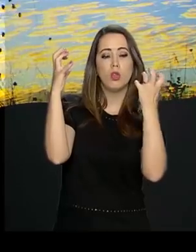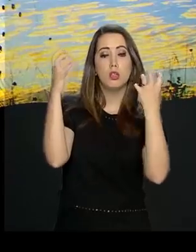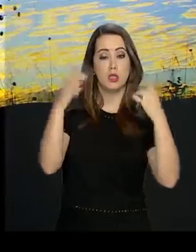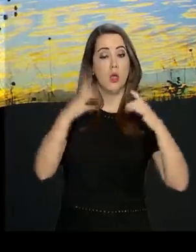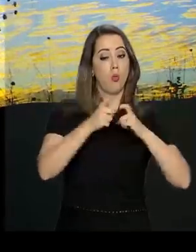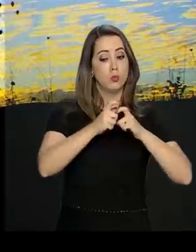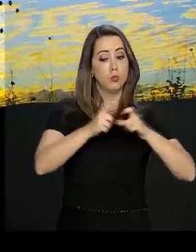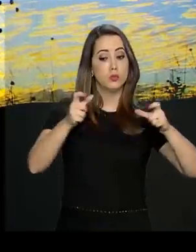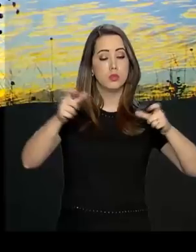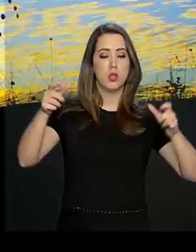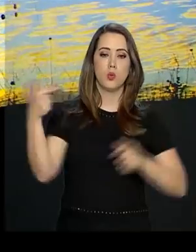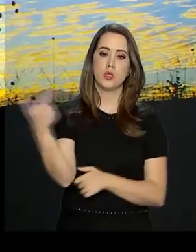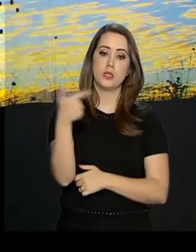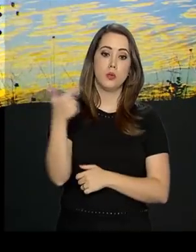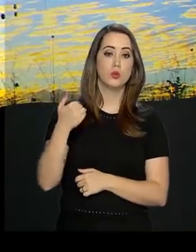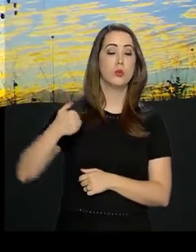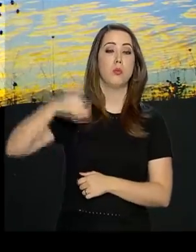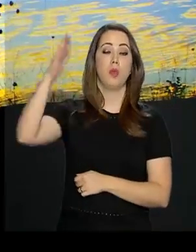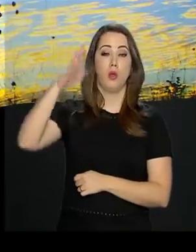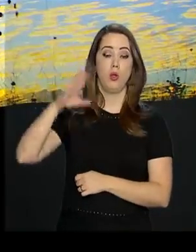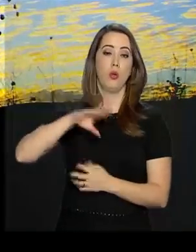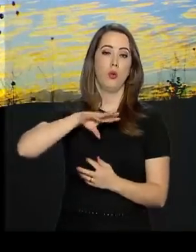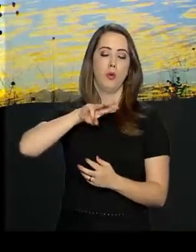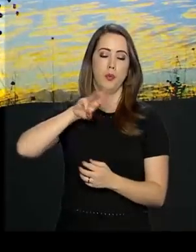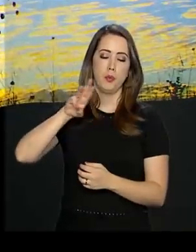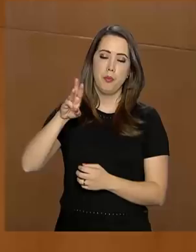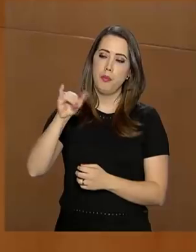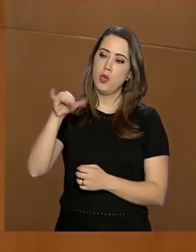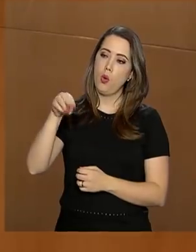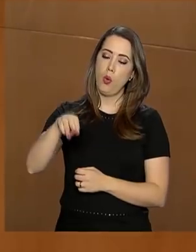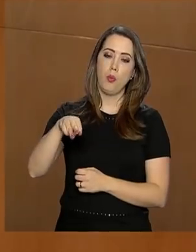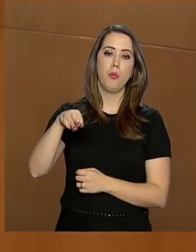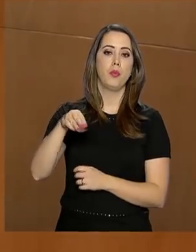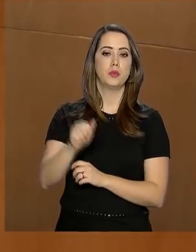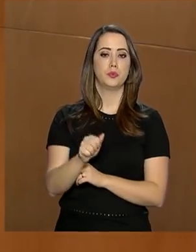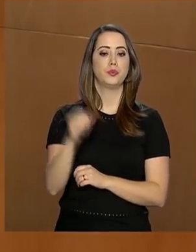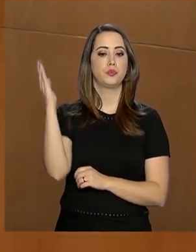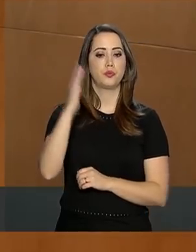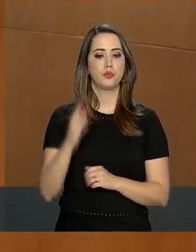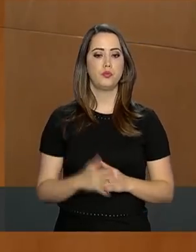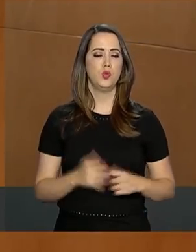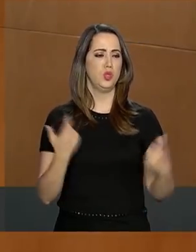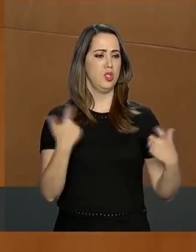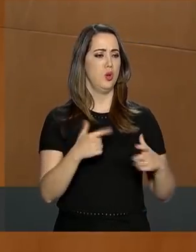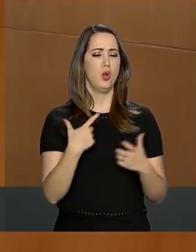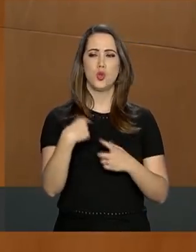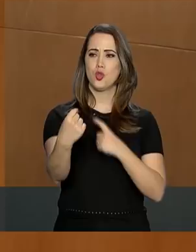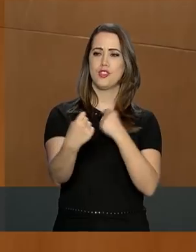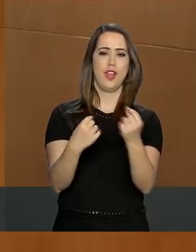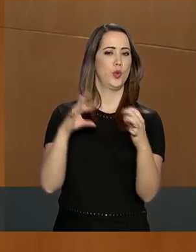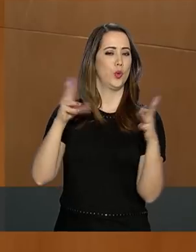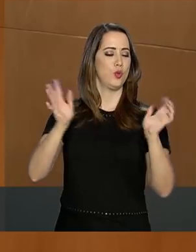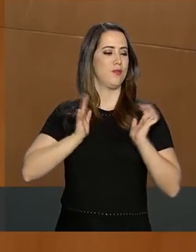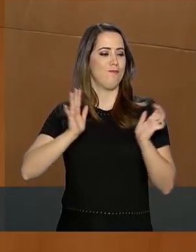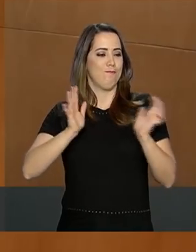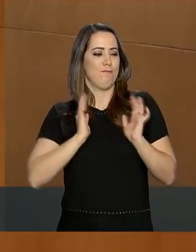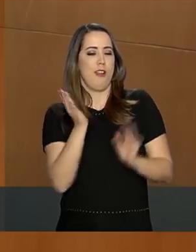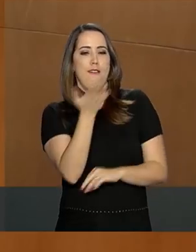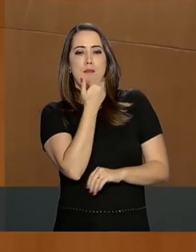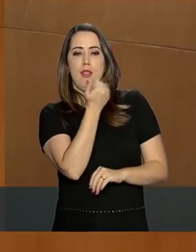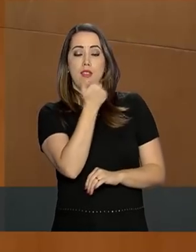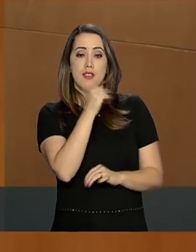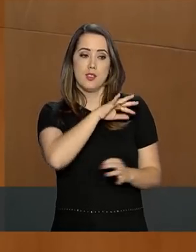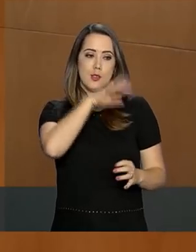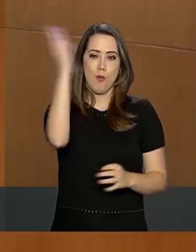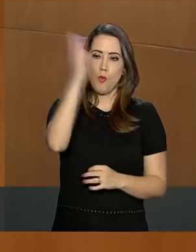e a mais rica savana do mundo em biodiversidade. É o bioma de onde saem todas as riquezas, todos os alimentos para